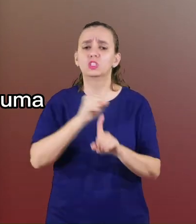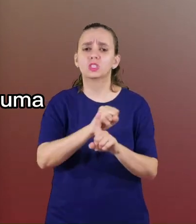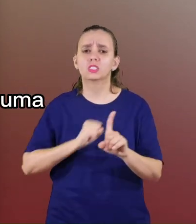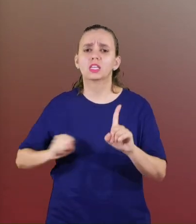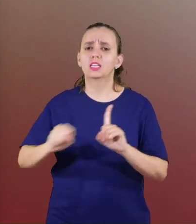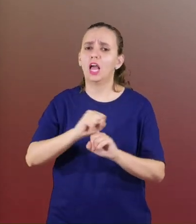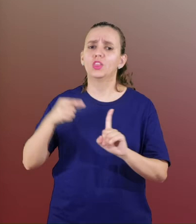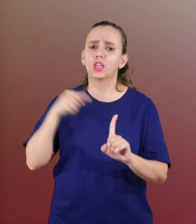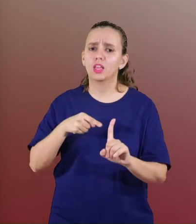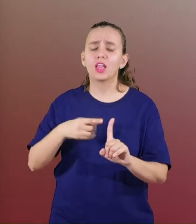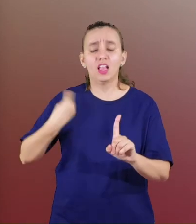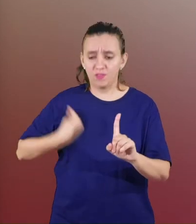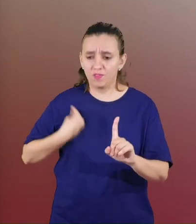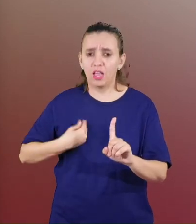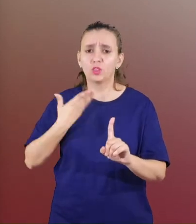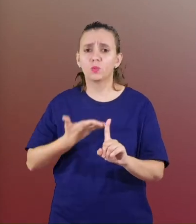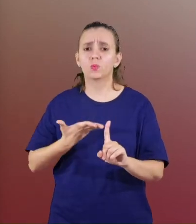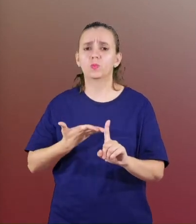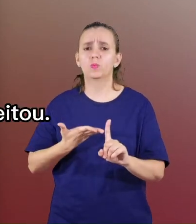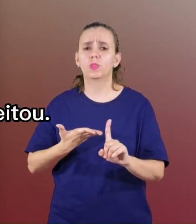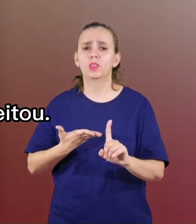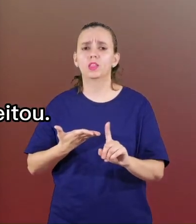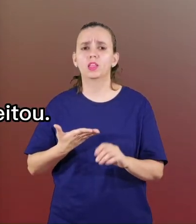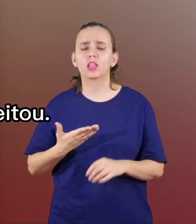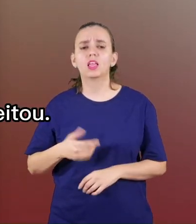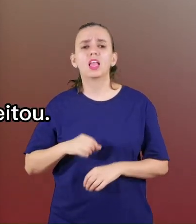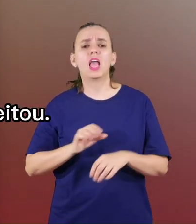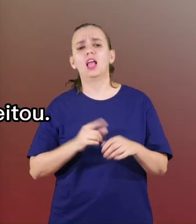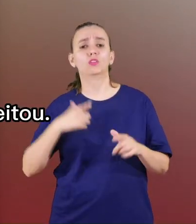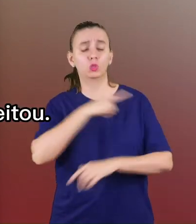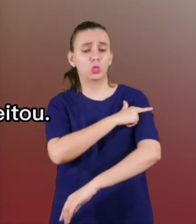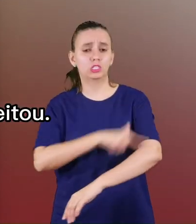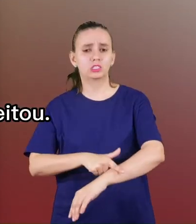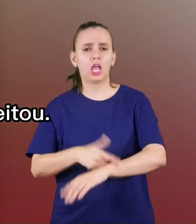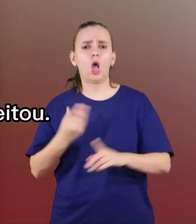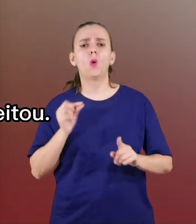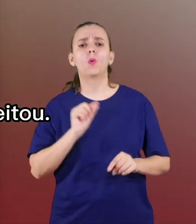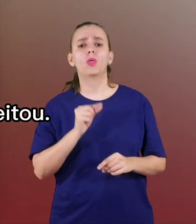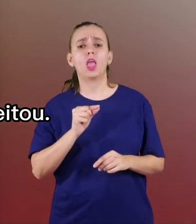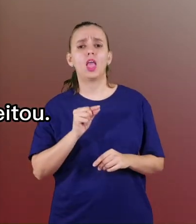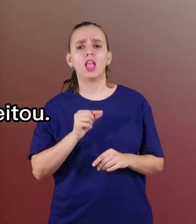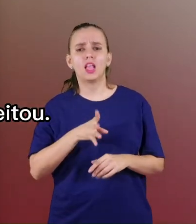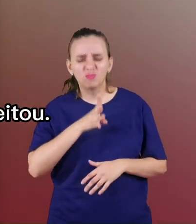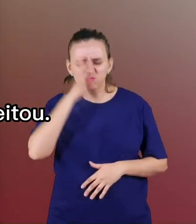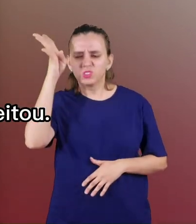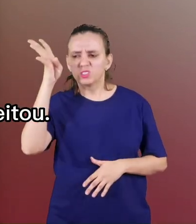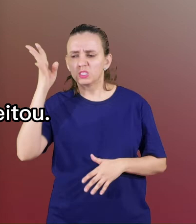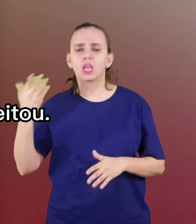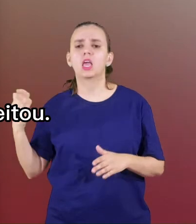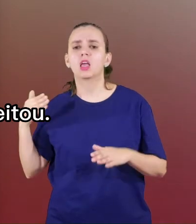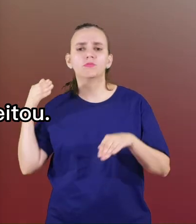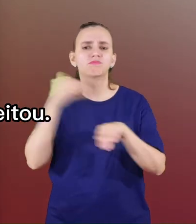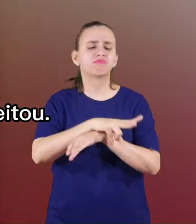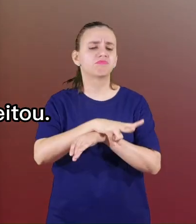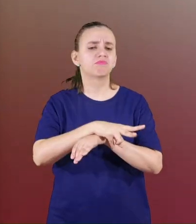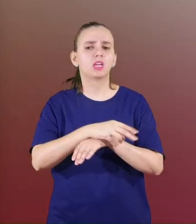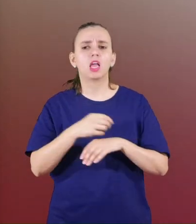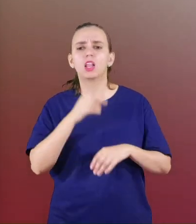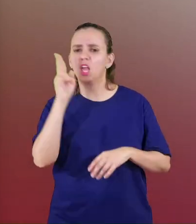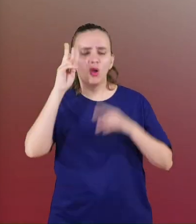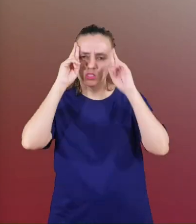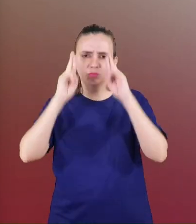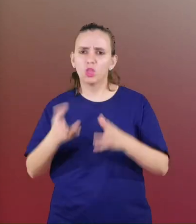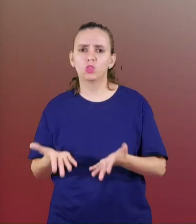sociedade, vivendo uma civilização ao qual o invasor não respeitou,